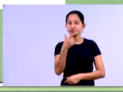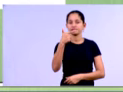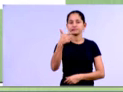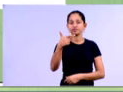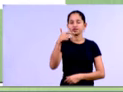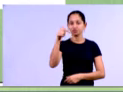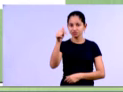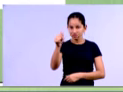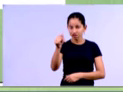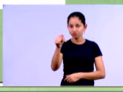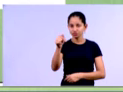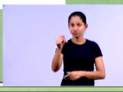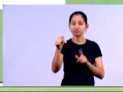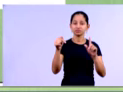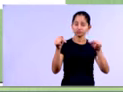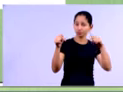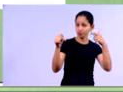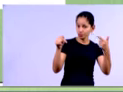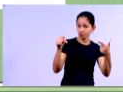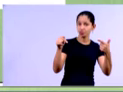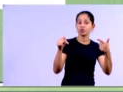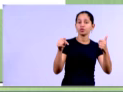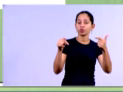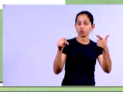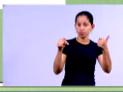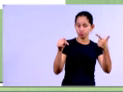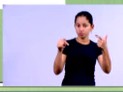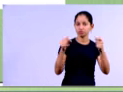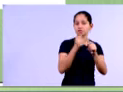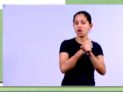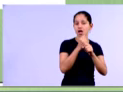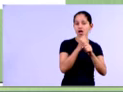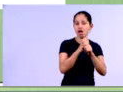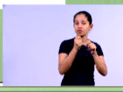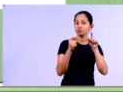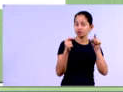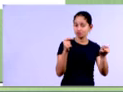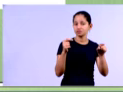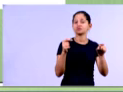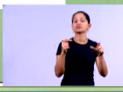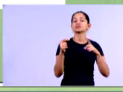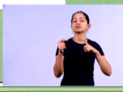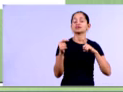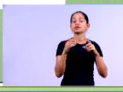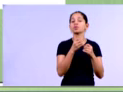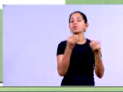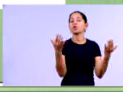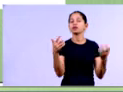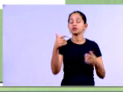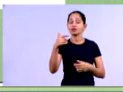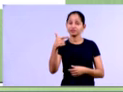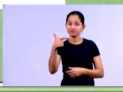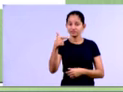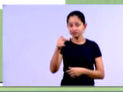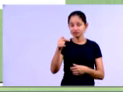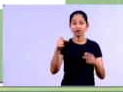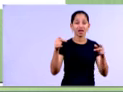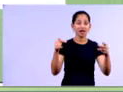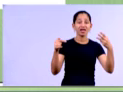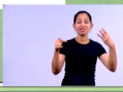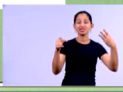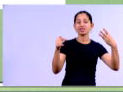vertical. Em 2012, se você pegar o total dos estoques e dividir pelo total do ativo, você vai ter um total de 34